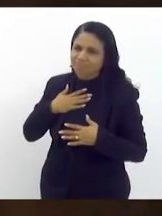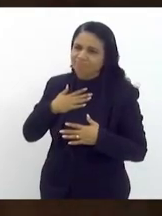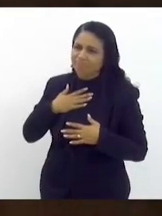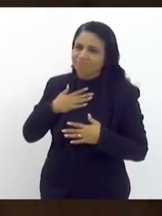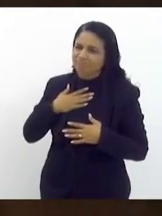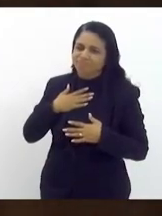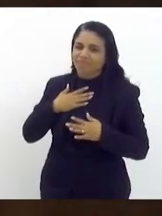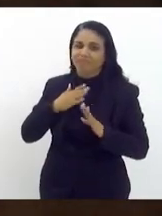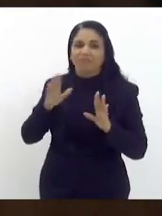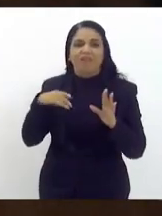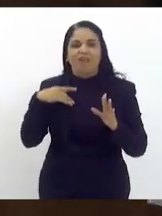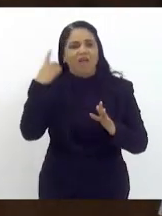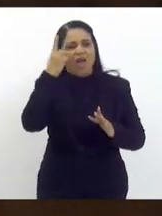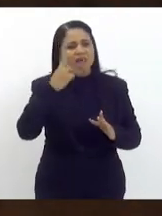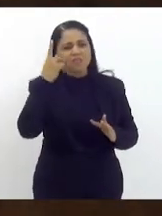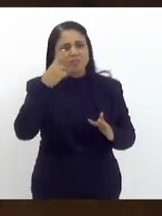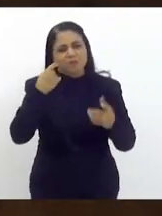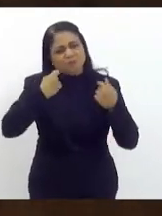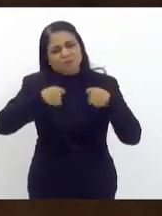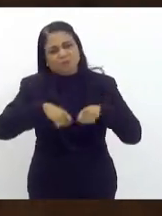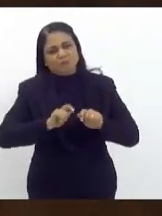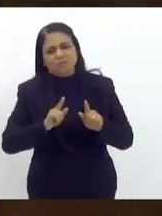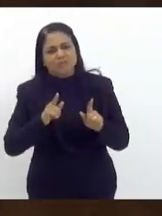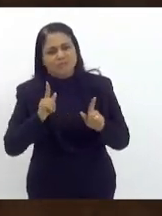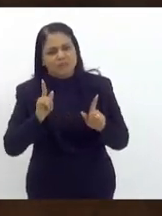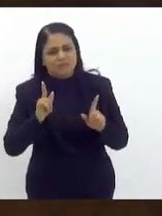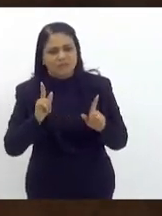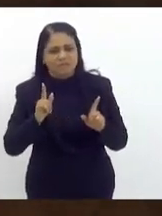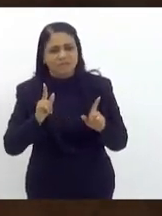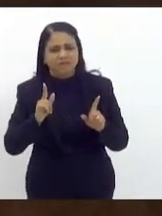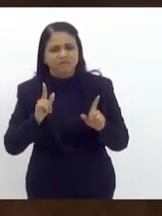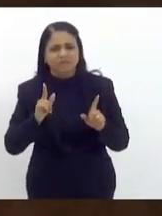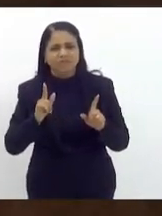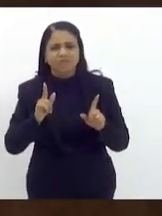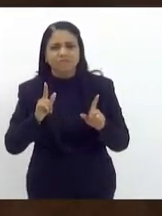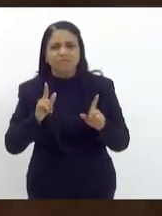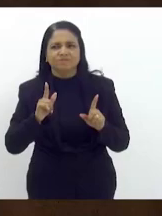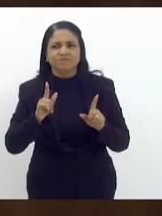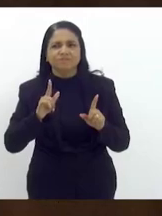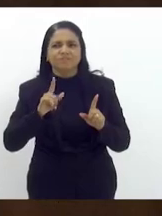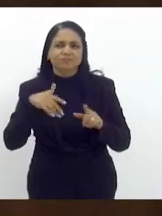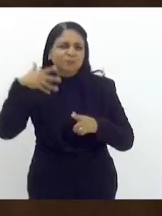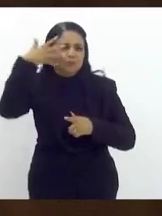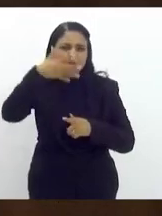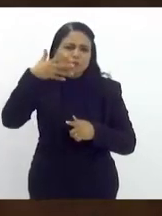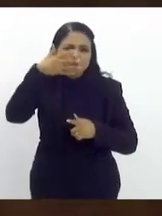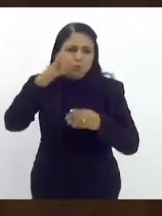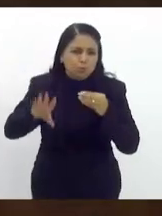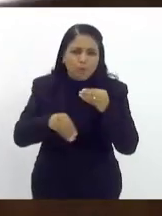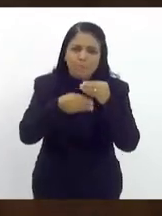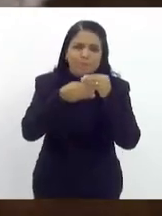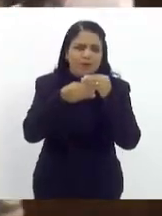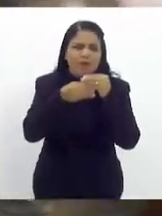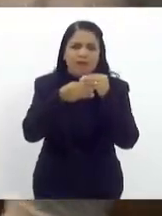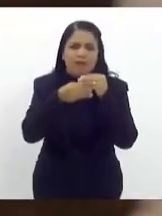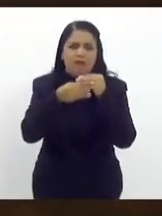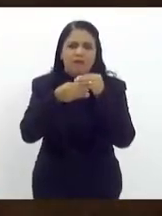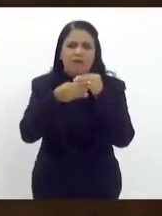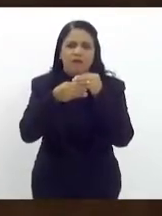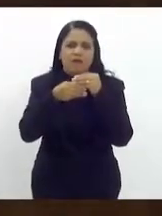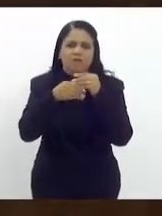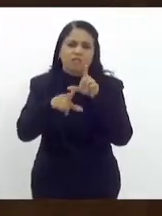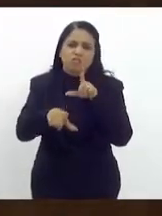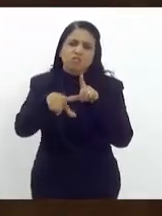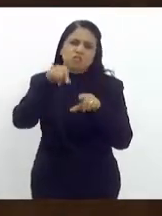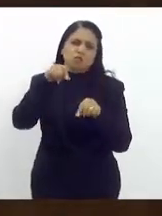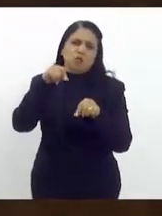não haveria necessidade de dele inserir no discurso o fato do castrinho